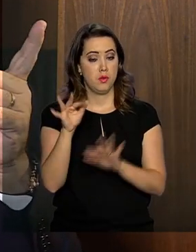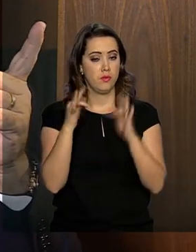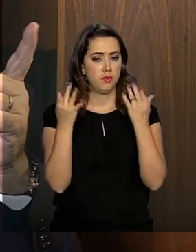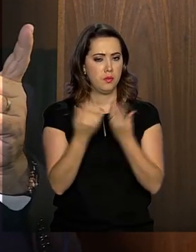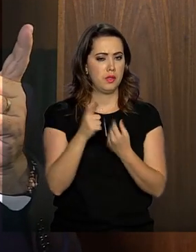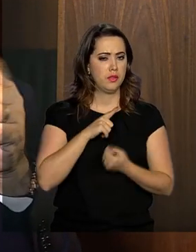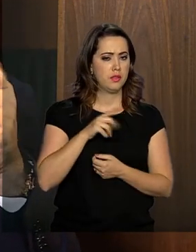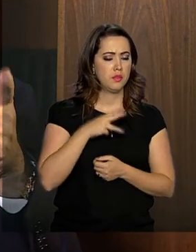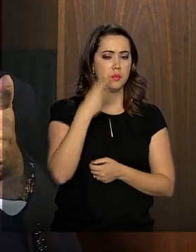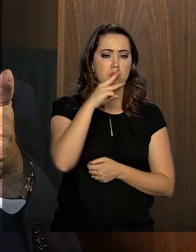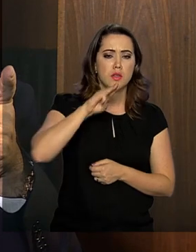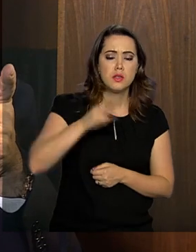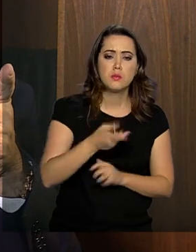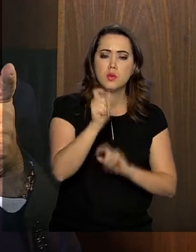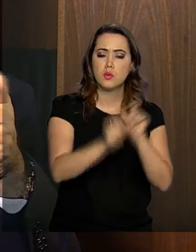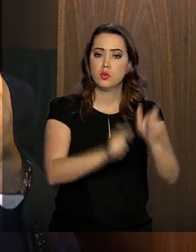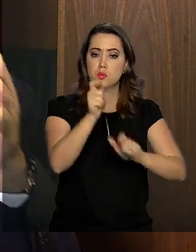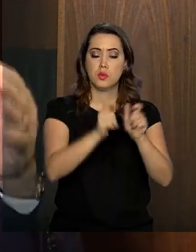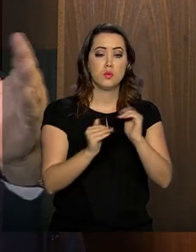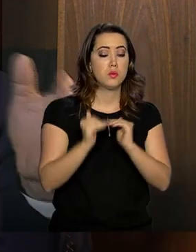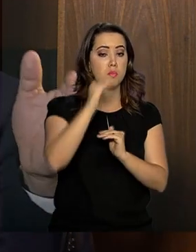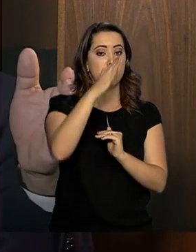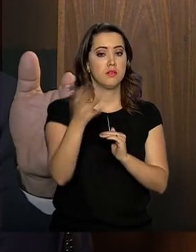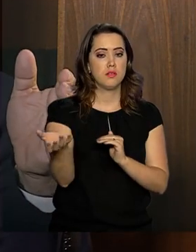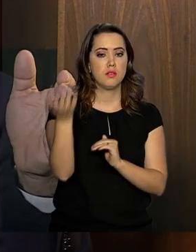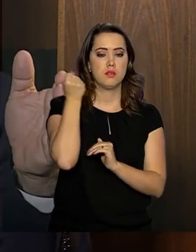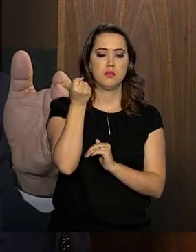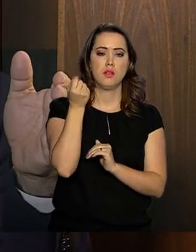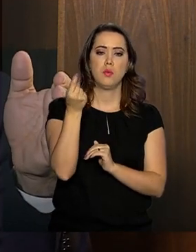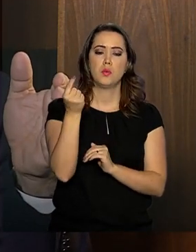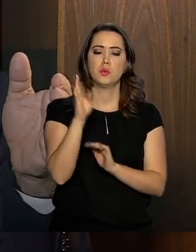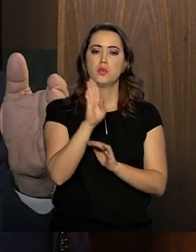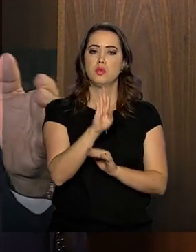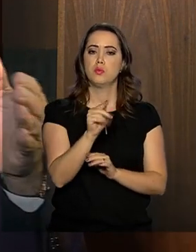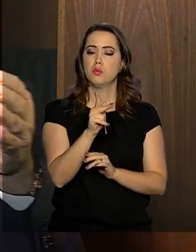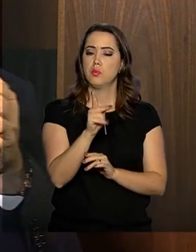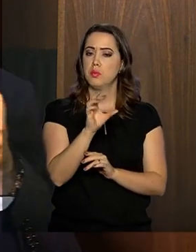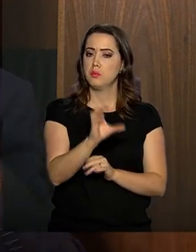milhões de pessoas, ou um pouco mais, que vão passar a receber esse benefício.